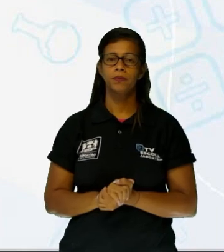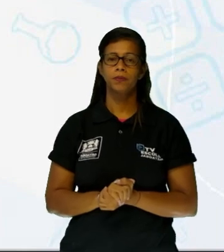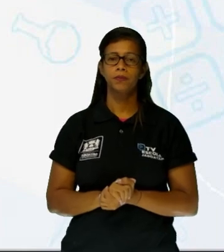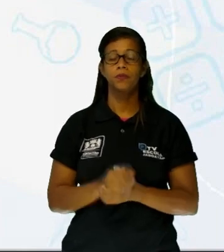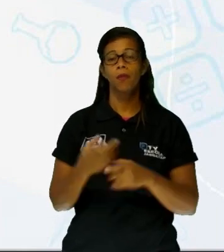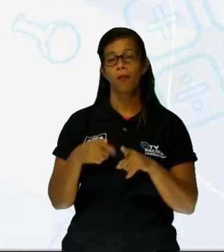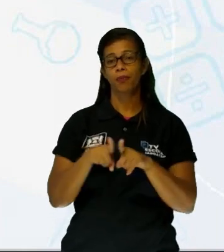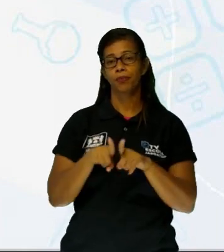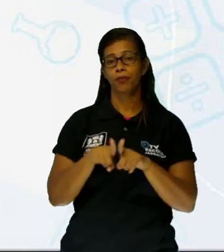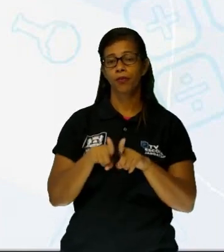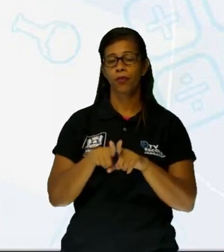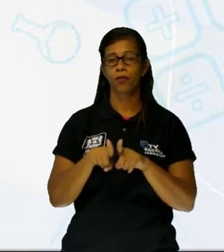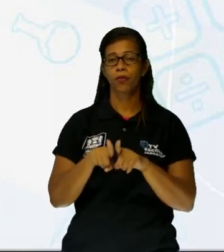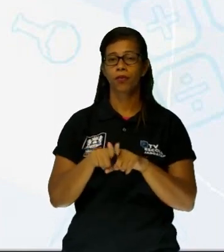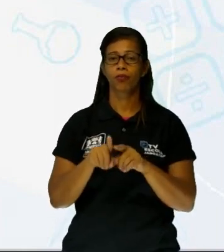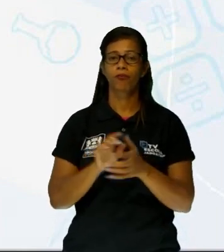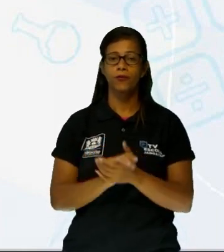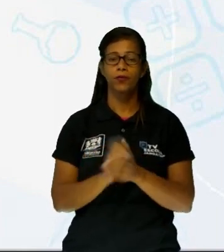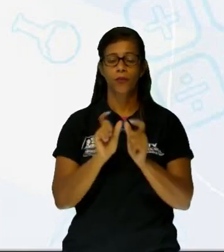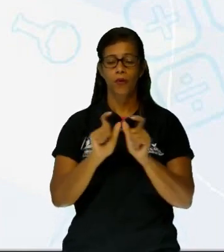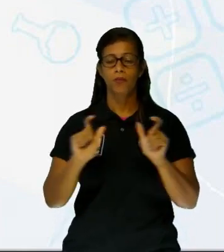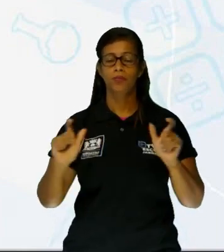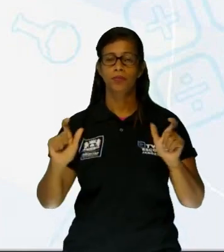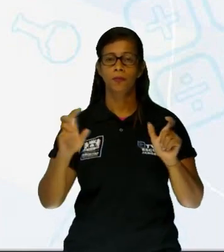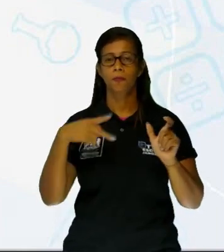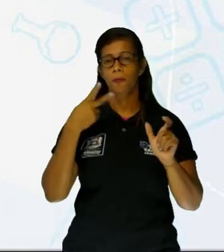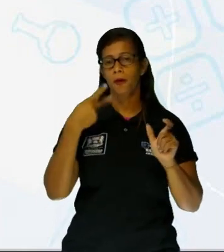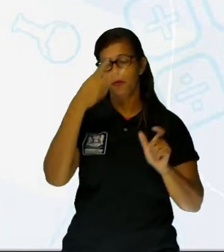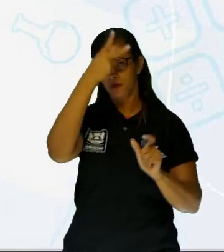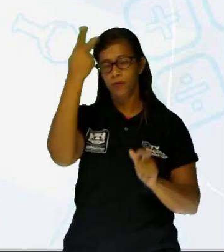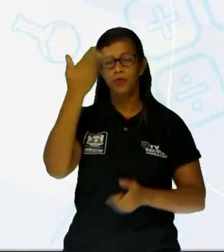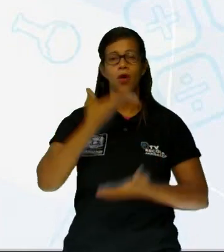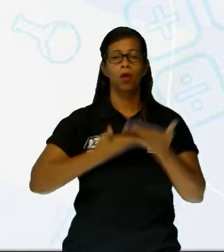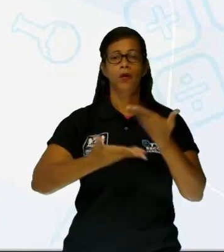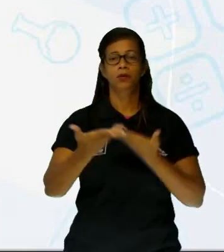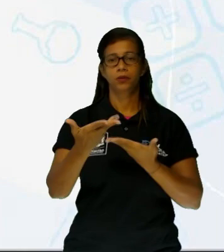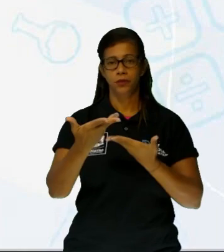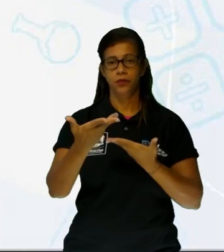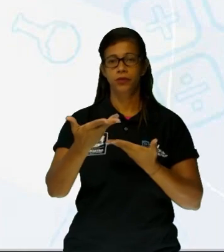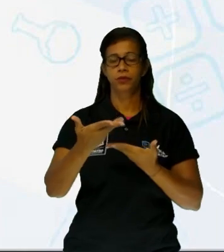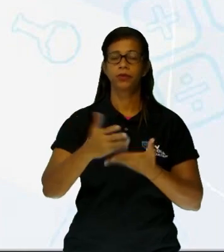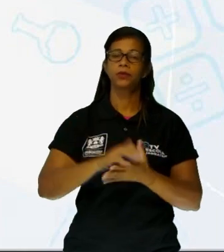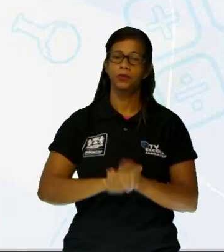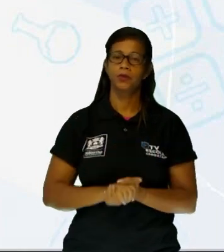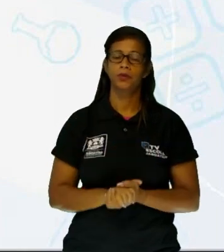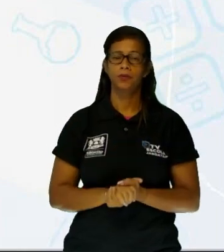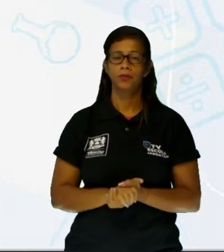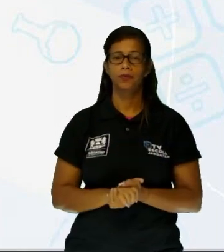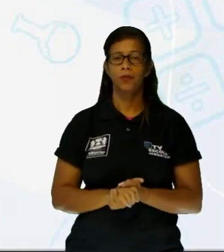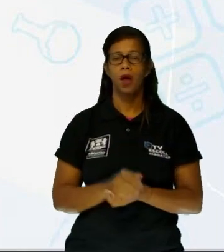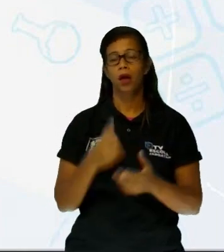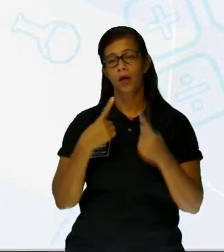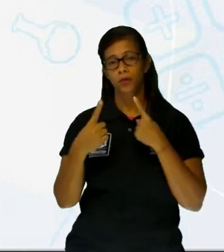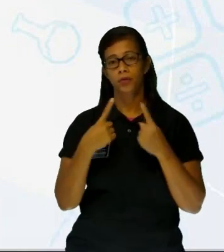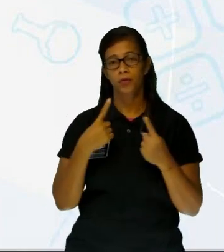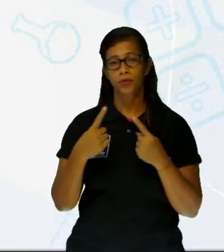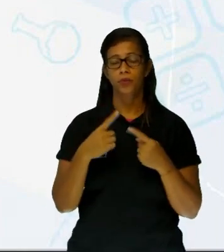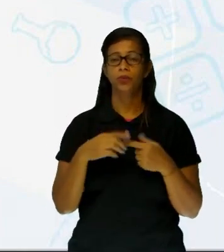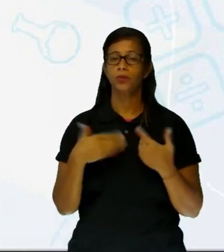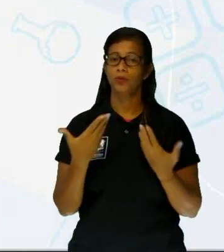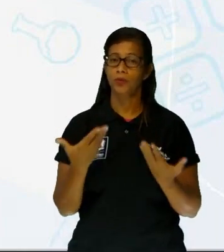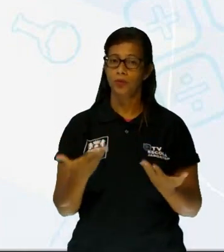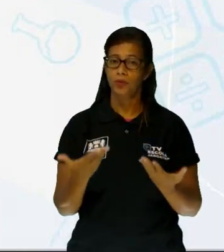argumento de autoridade, que é quando ele coloca aí a fala das pessoas que estão envolvidas no processo, né? Que discutem a situação. Então, realmente, o que não ocorreu aí foi